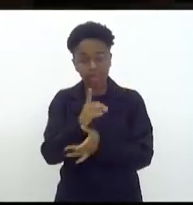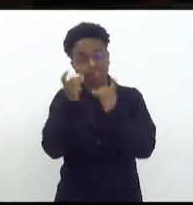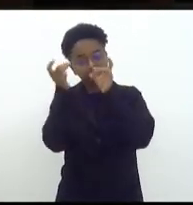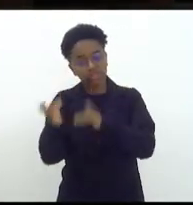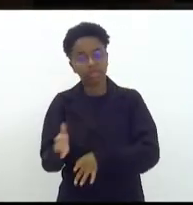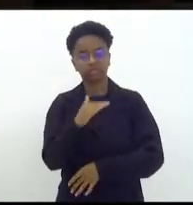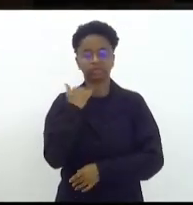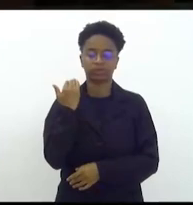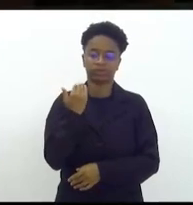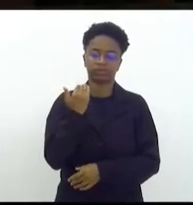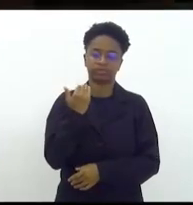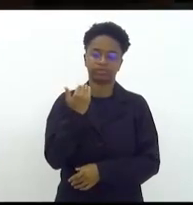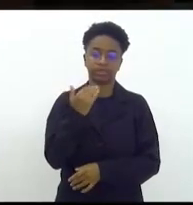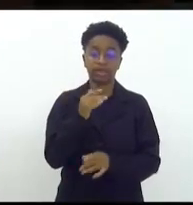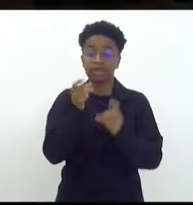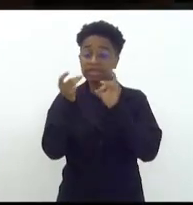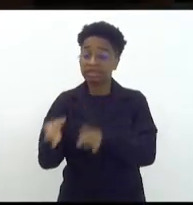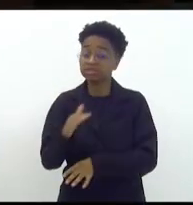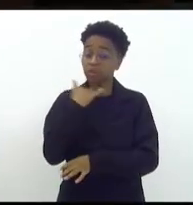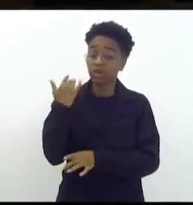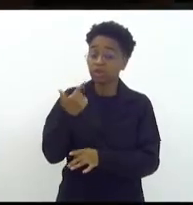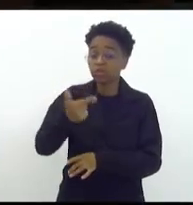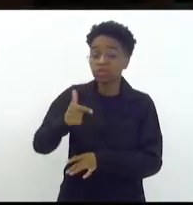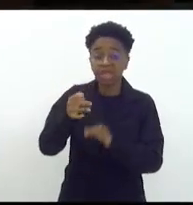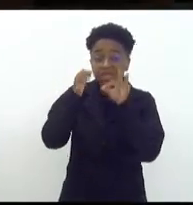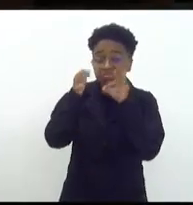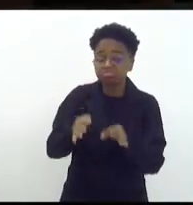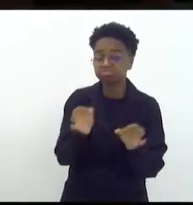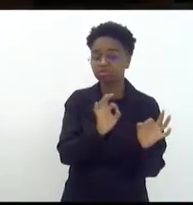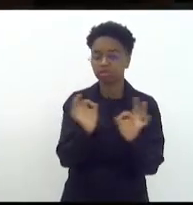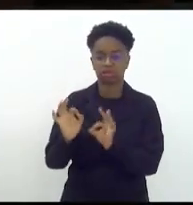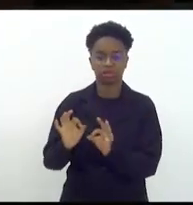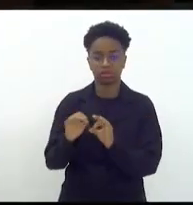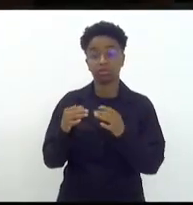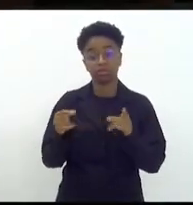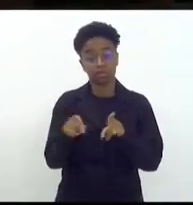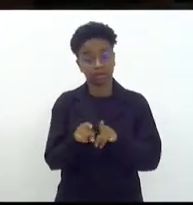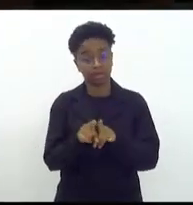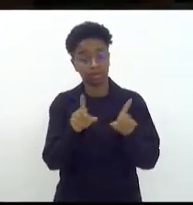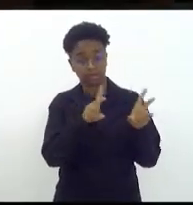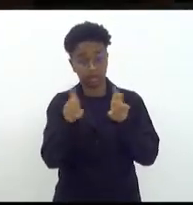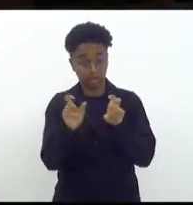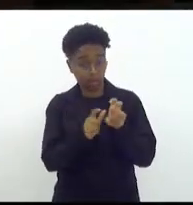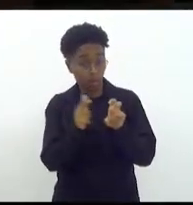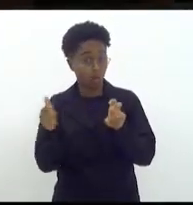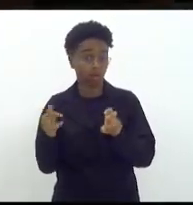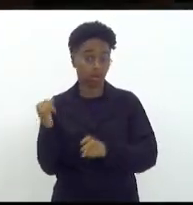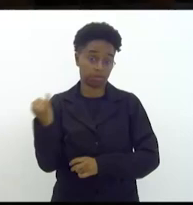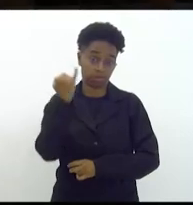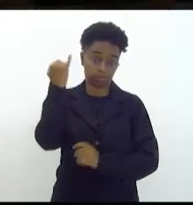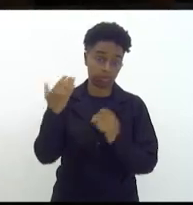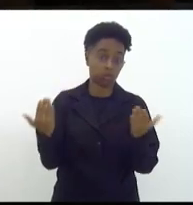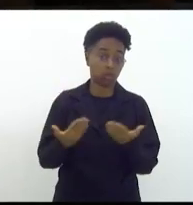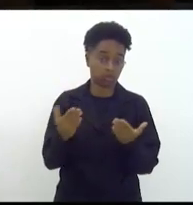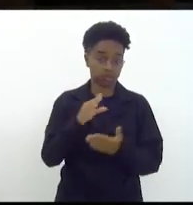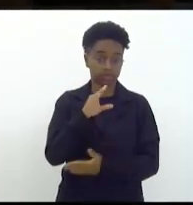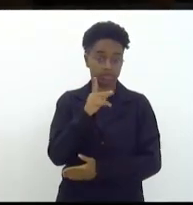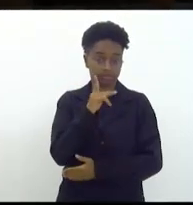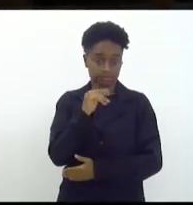deixa morrer sem qualquer dignidade e aí um outro tema e aí foi importante hoje a CPI